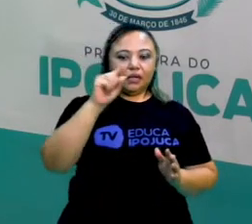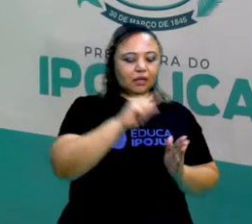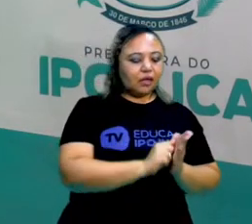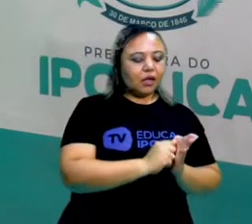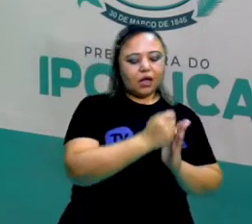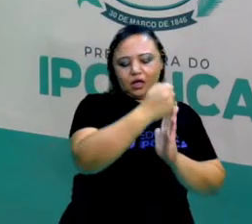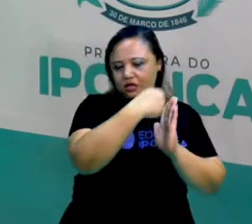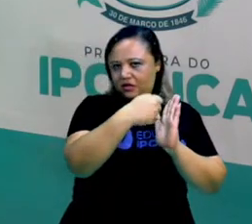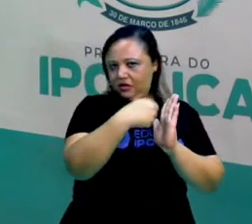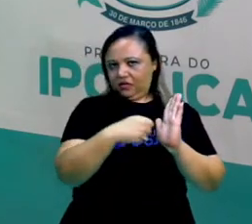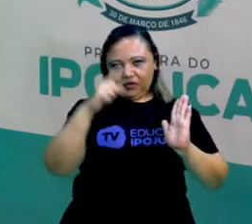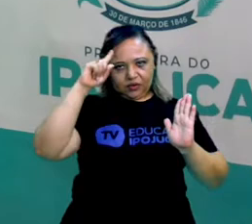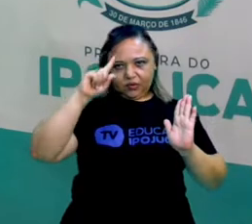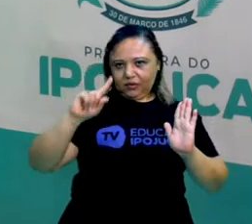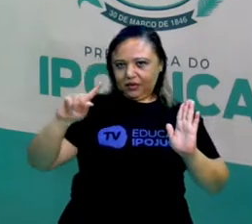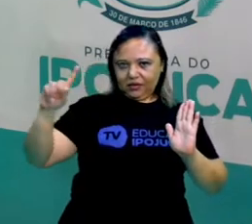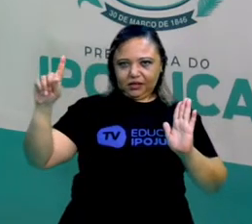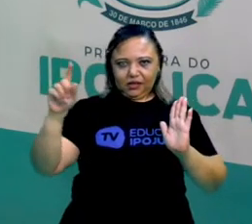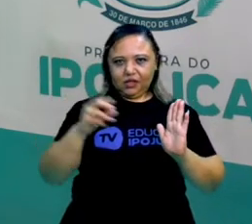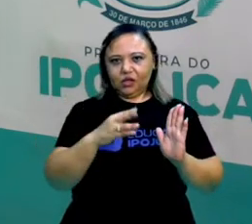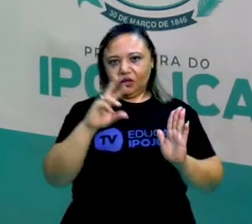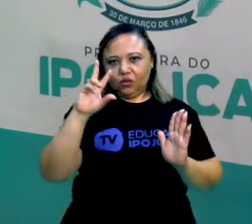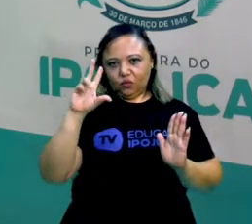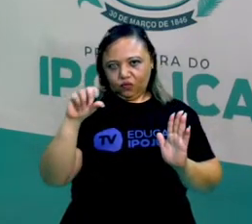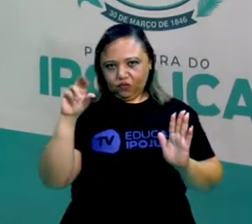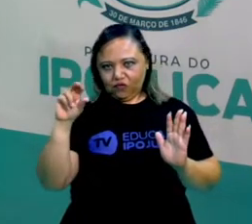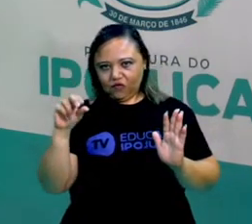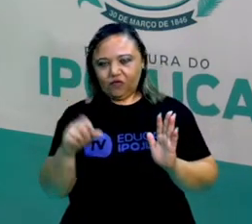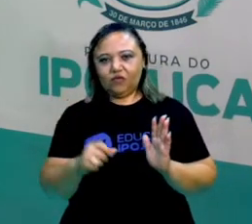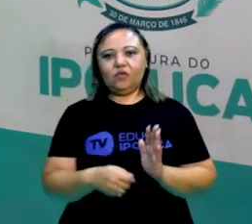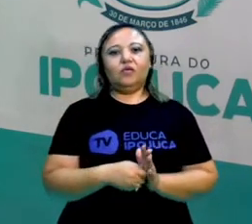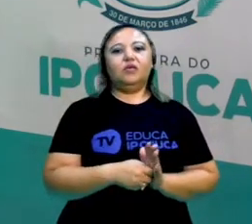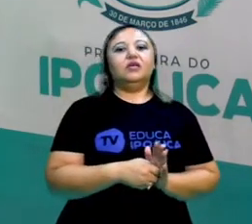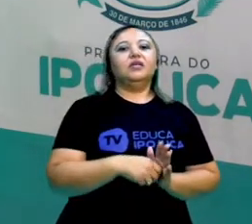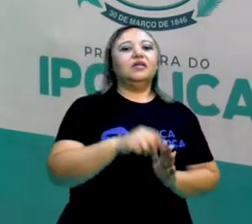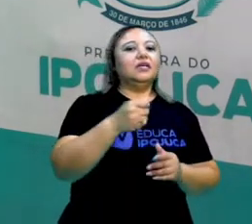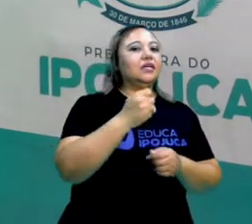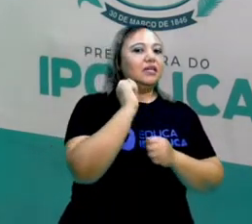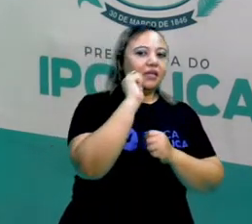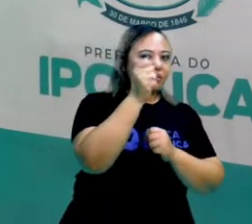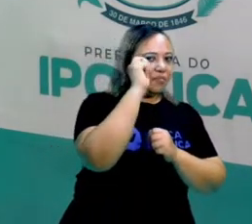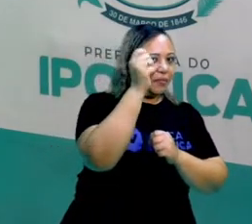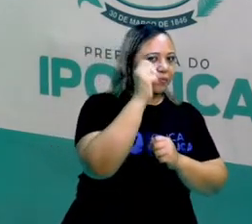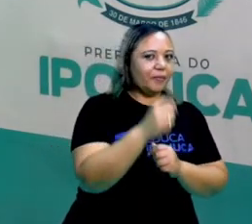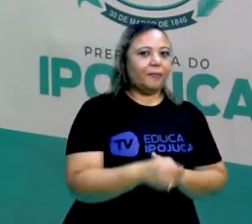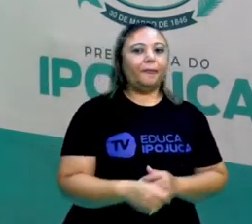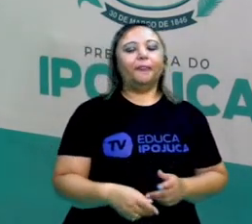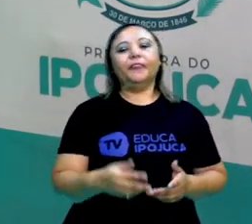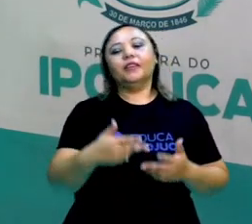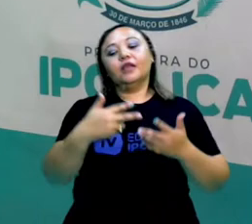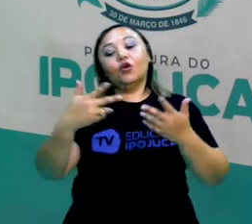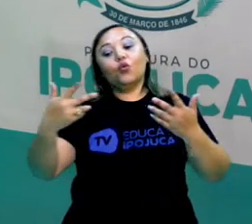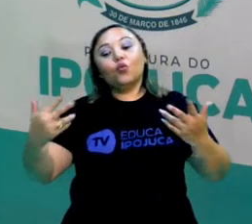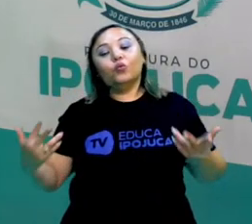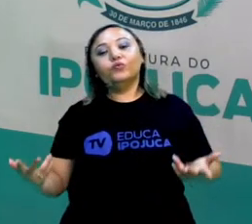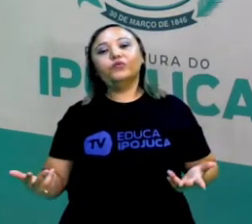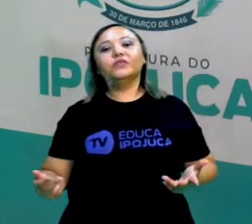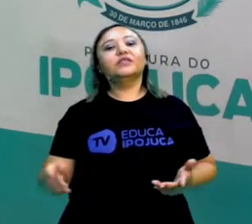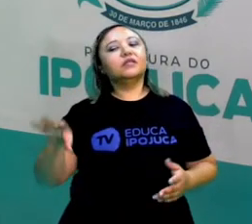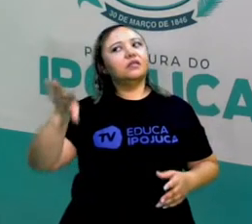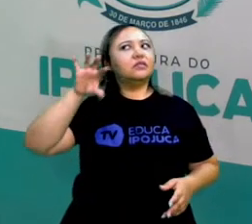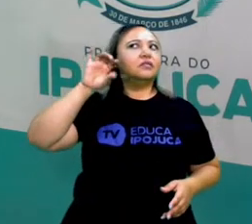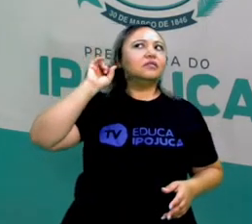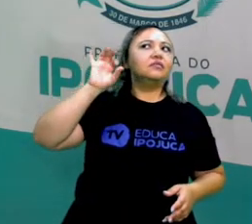linda crônica. A gente pode fazer crônicas de fatos que aconteceu, de coisas que a gente